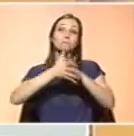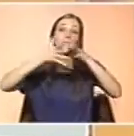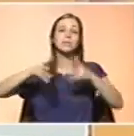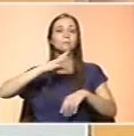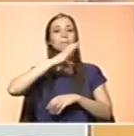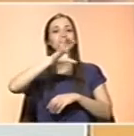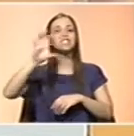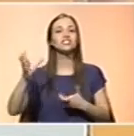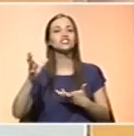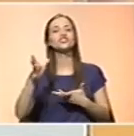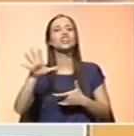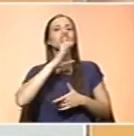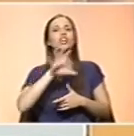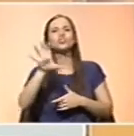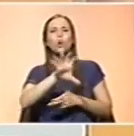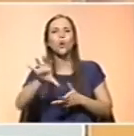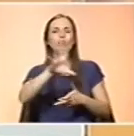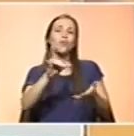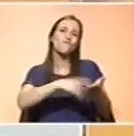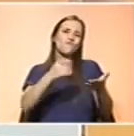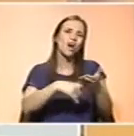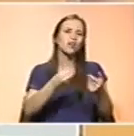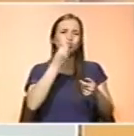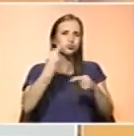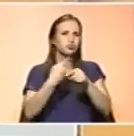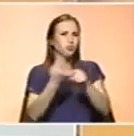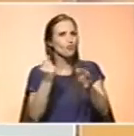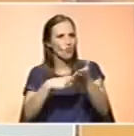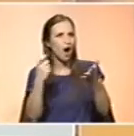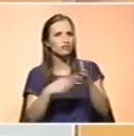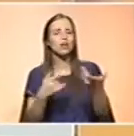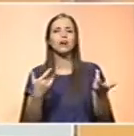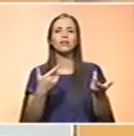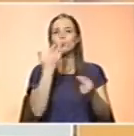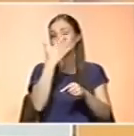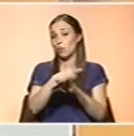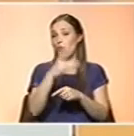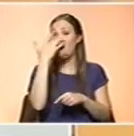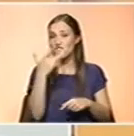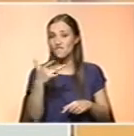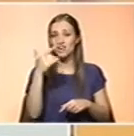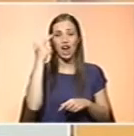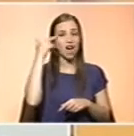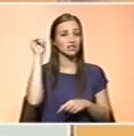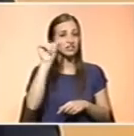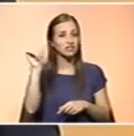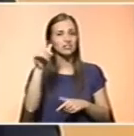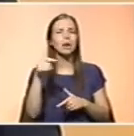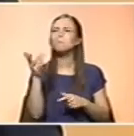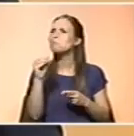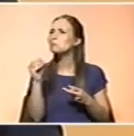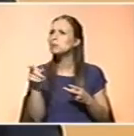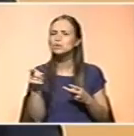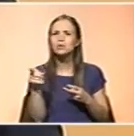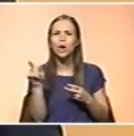em zonas do mundo onde há grandes carências de nutrientes. Falou-me da África, da Ásia, não sei se houve mais alguma